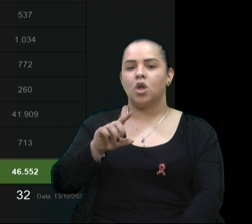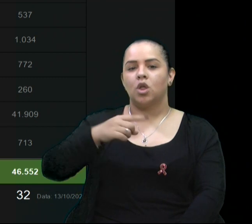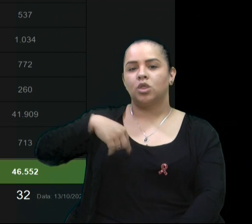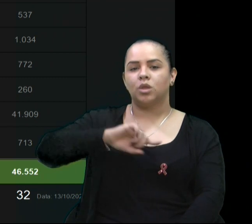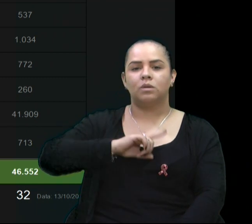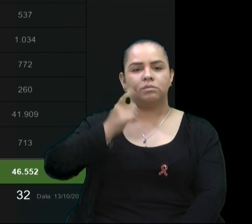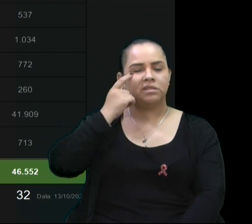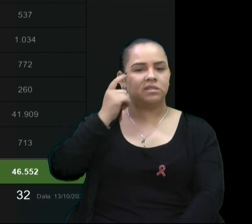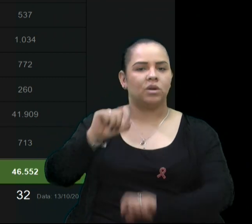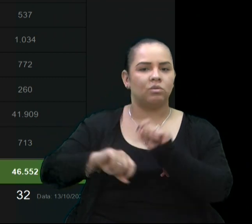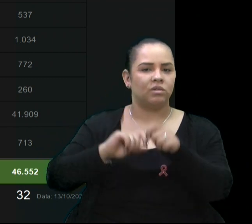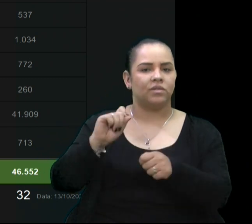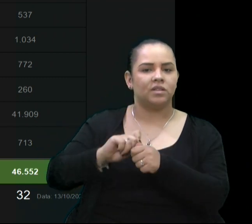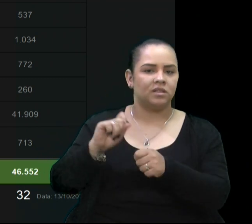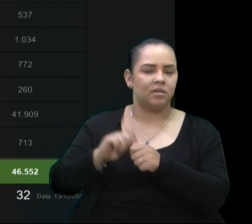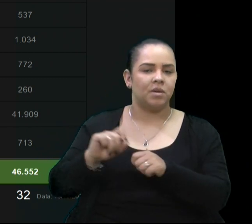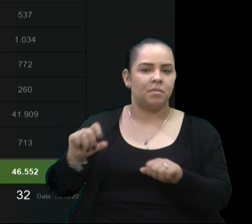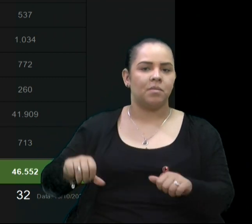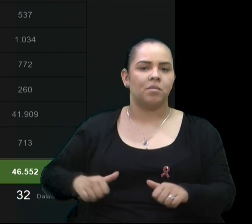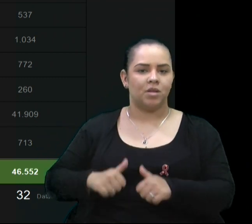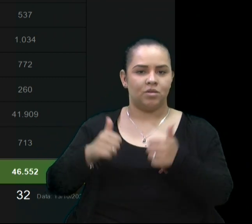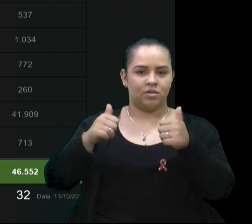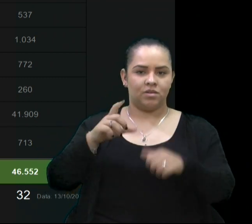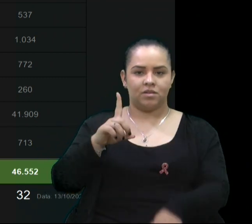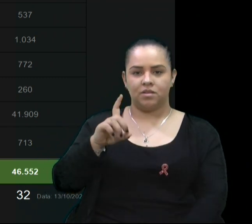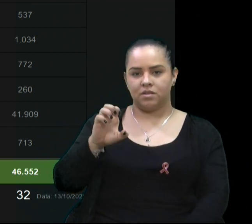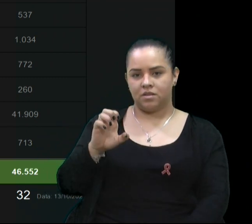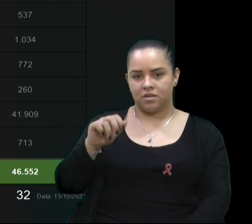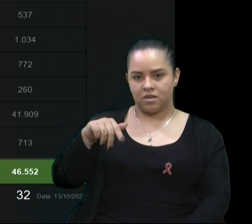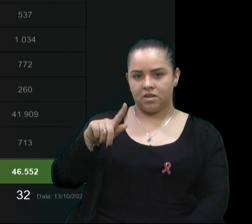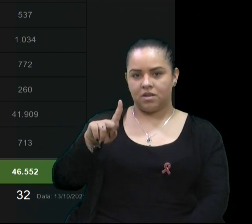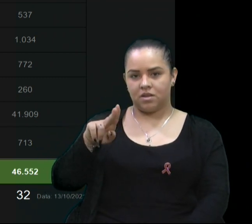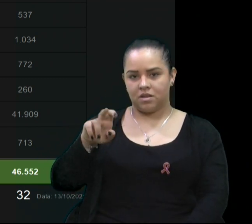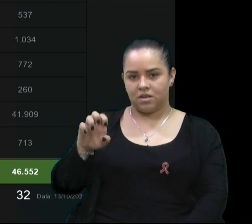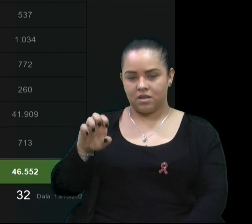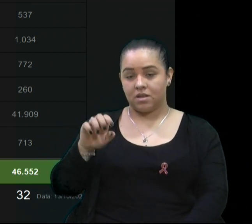melhorar no período que está antevendo o verão.